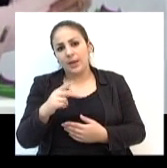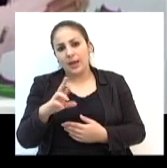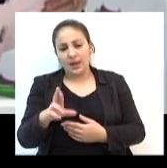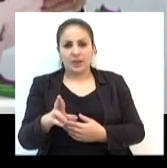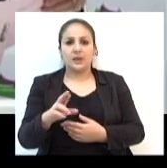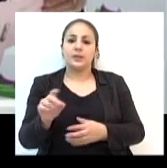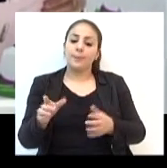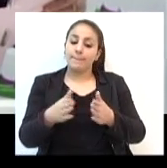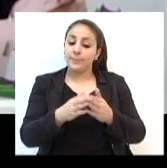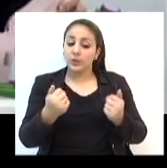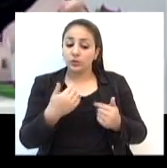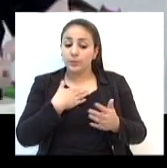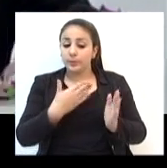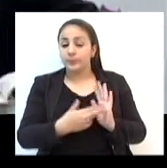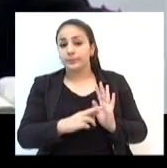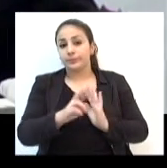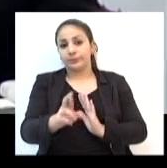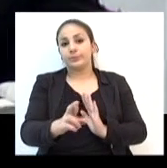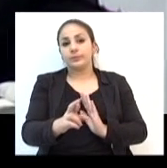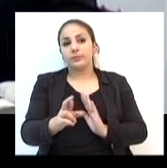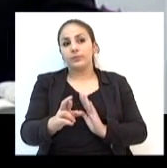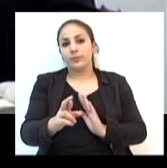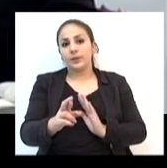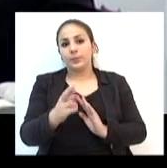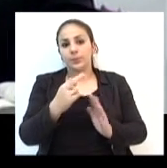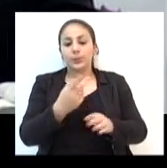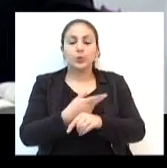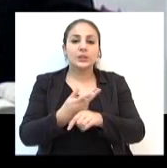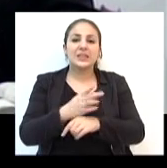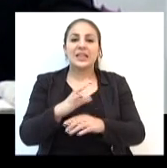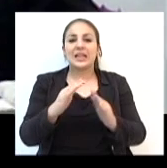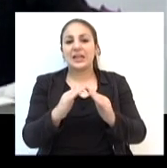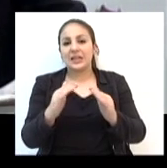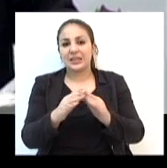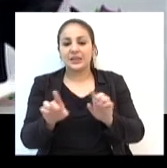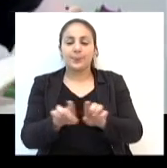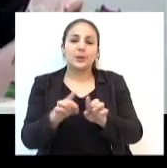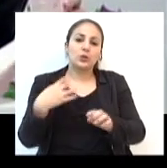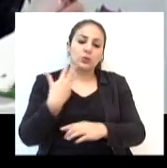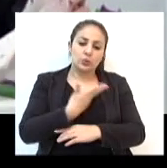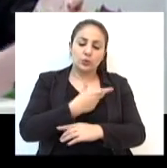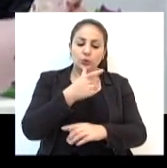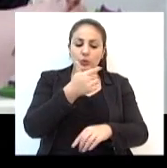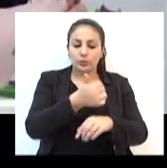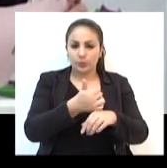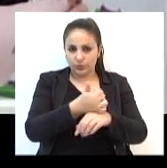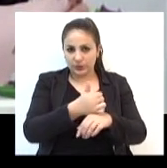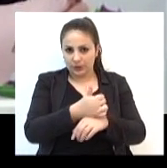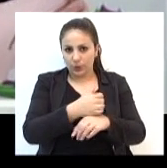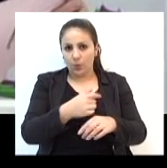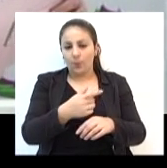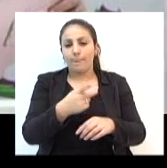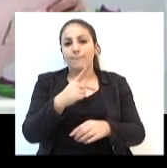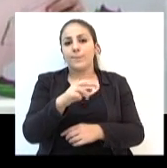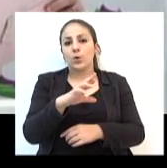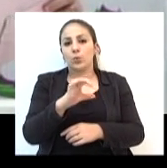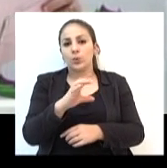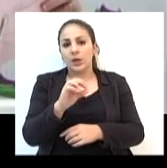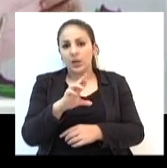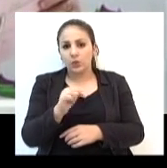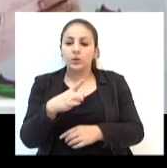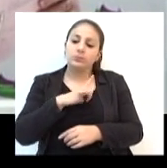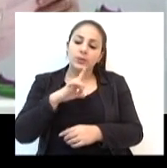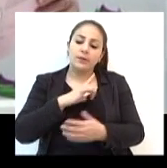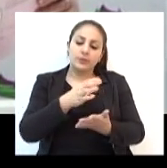aqui da Casa, da Procuradoria da Casa. O nosso procurador da Casa deu o parecer,